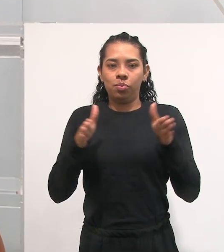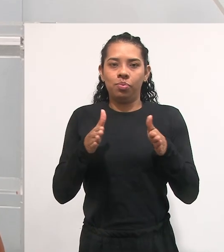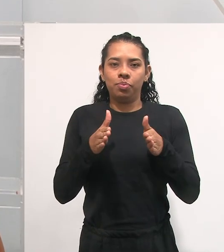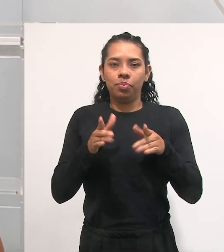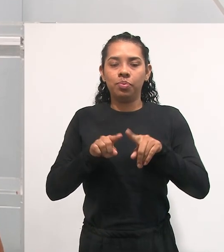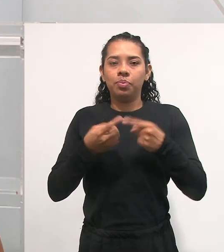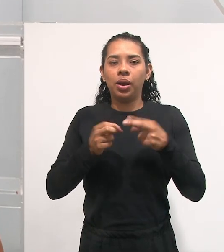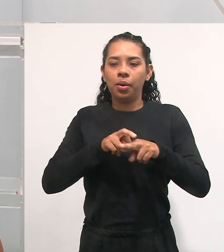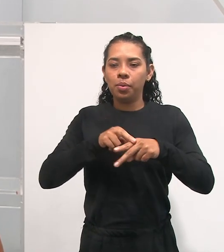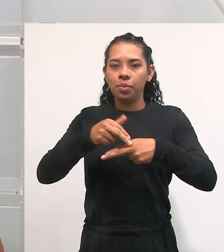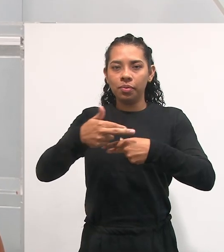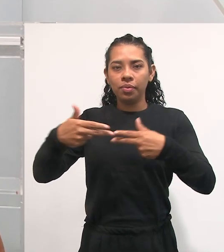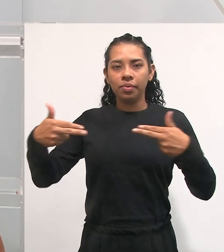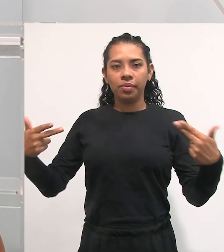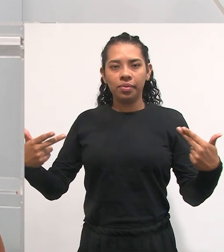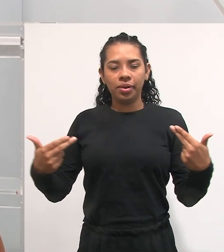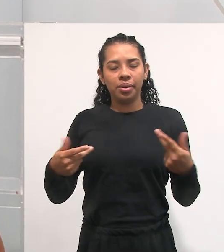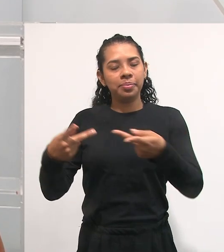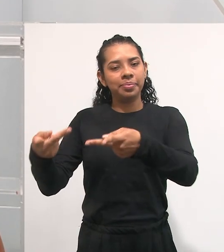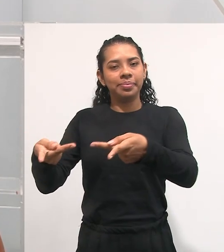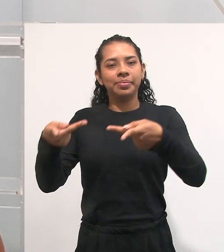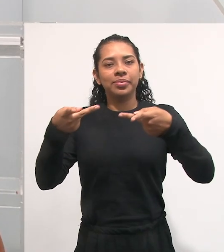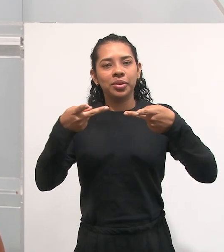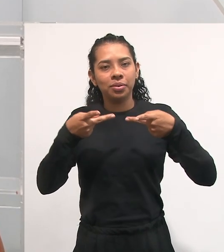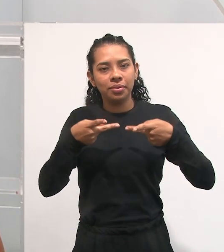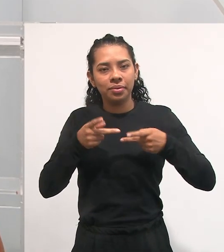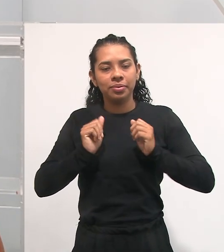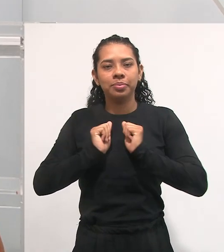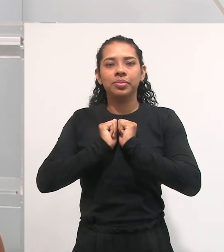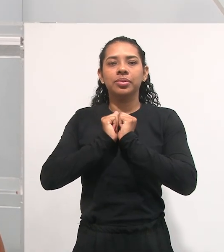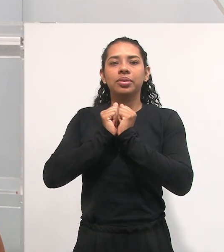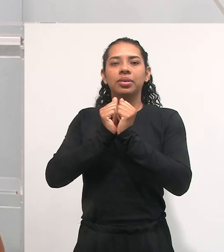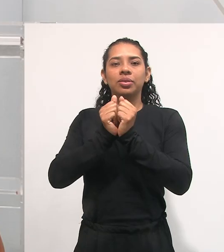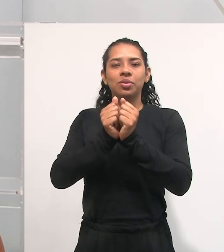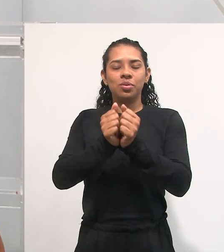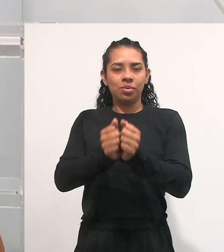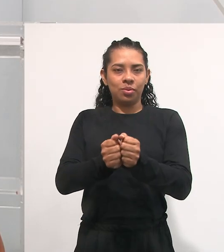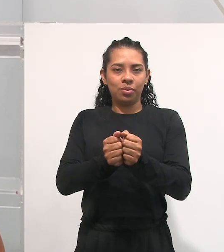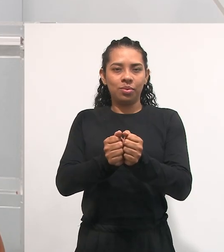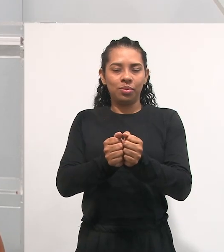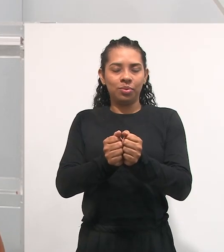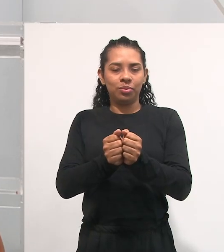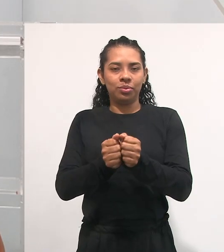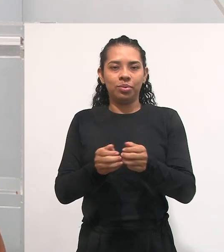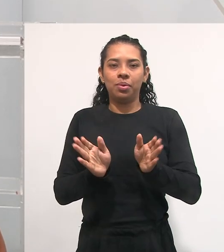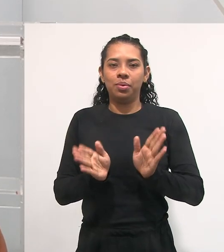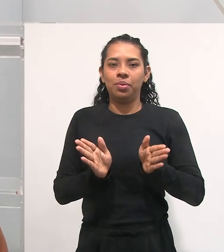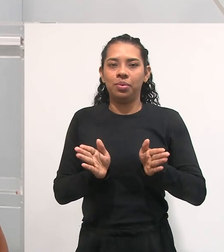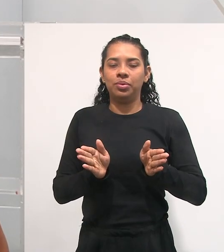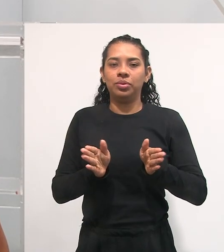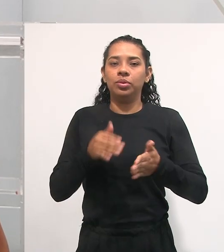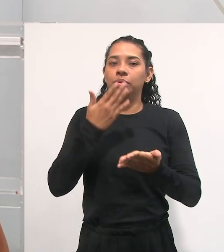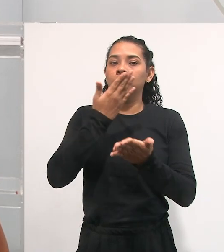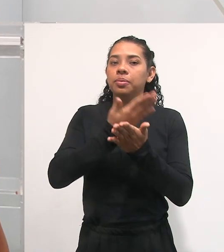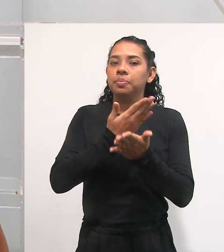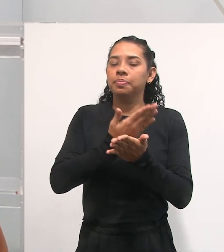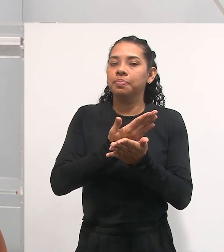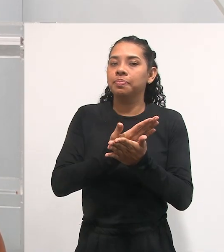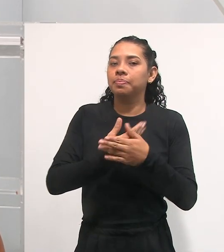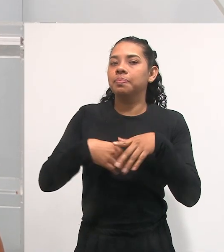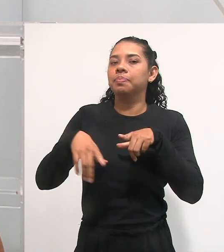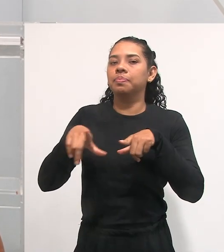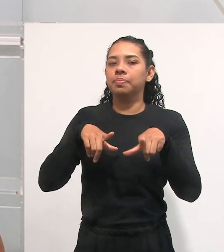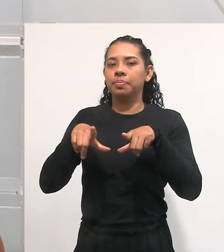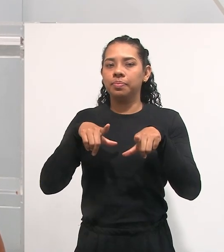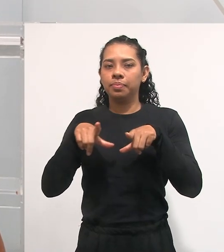convido você, então, a entrar nessa jornada, a caminhar, a fazer essa trilha conosco, trabalhando alguns